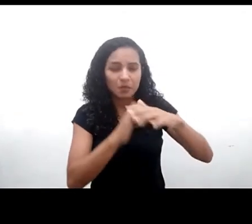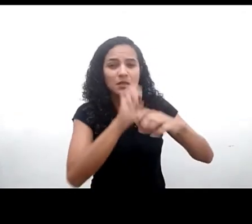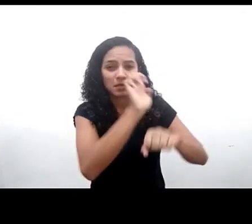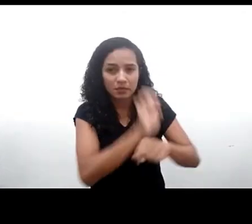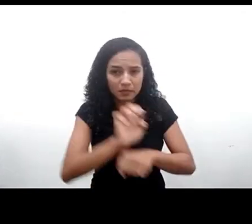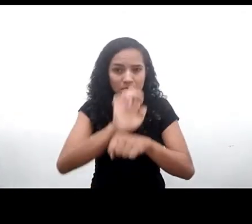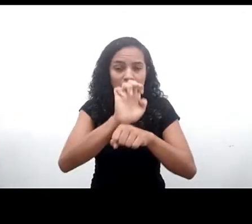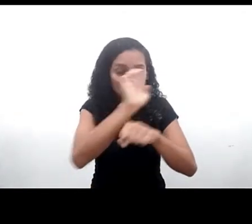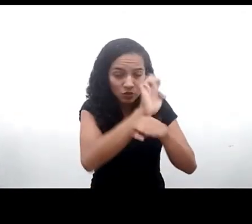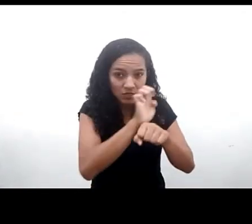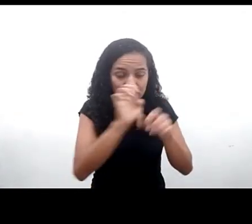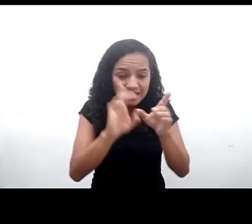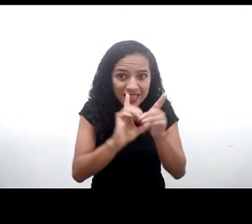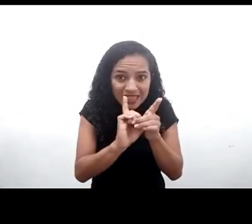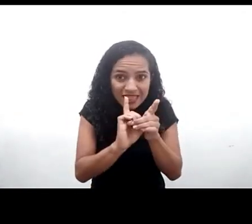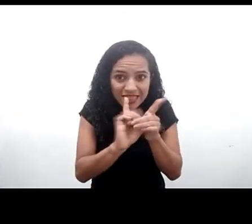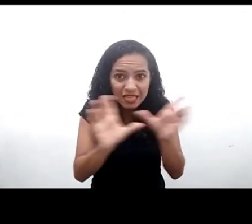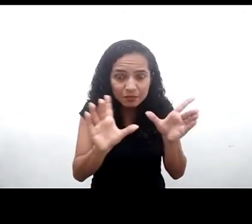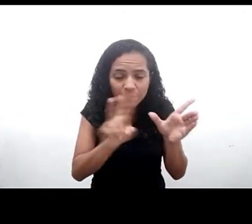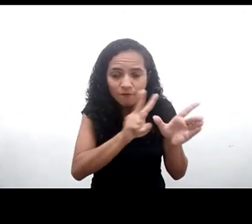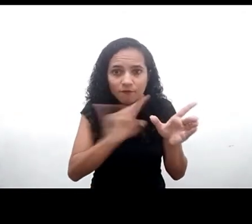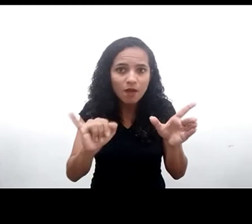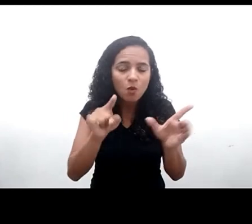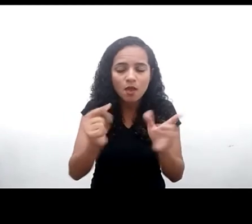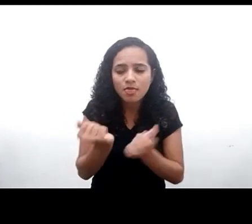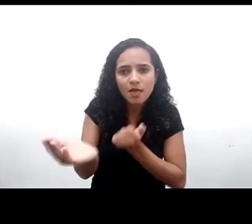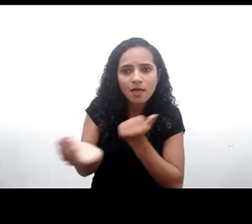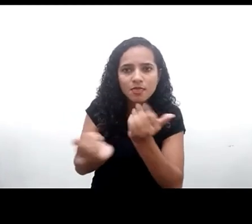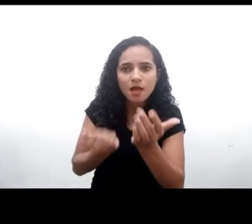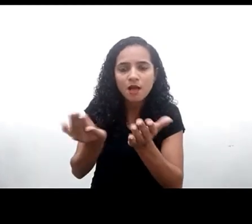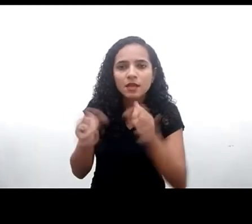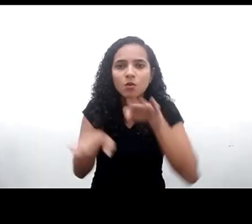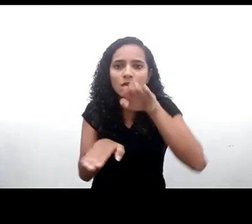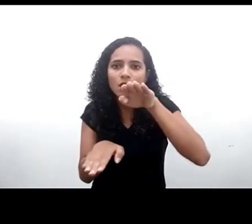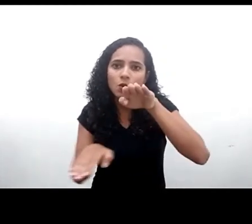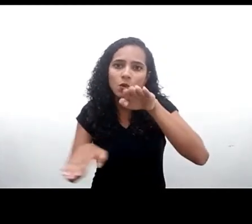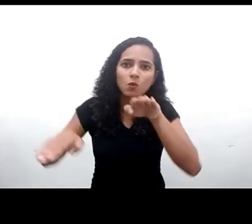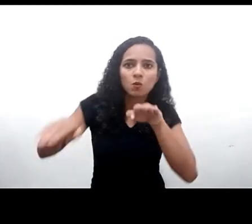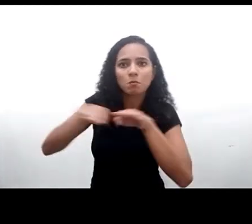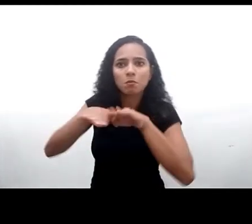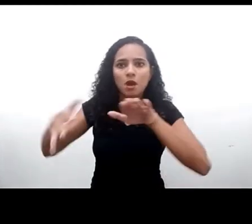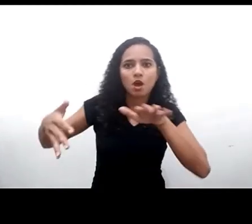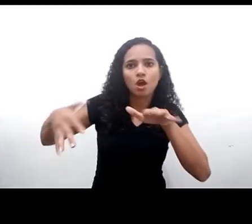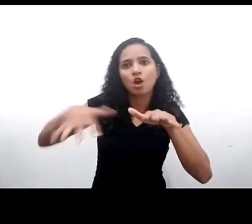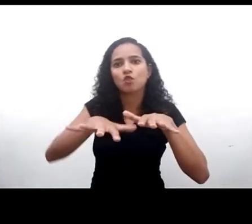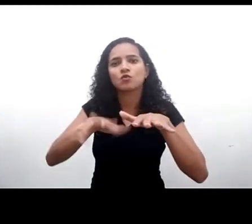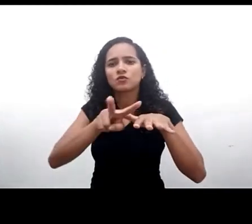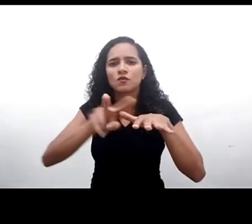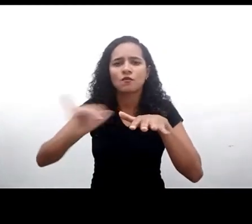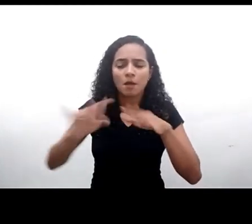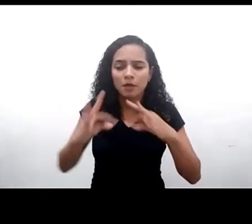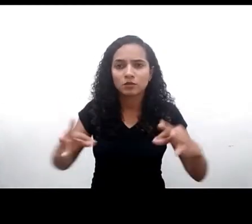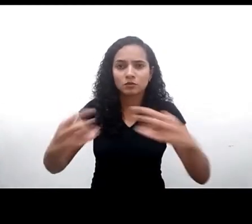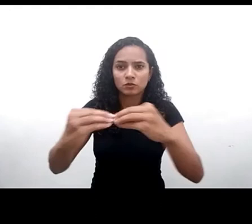democratizarem esses ambientes gerarão condições para o acesso igualitário e inclusivo e instalarão mecanismos para a